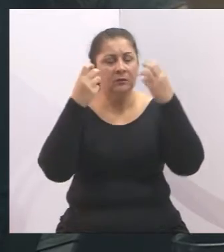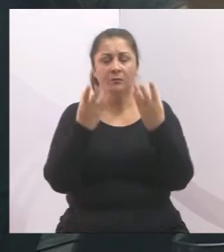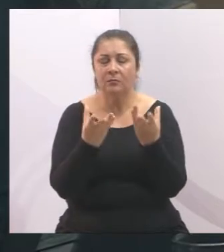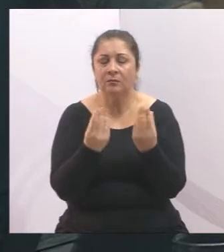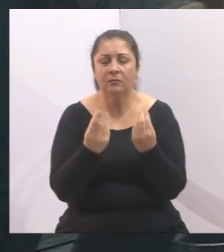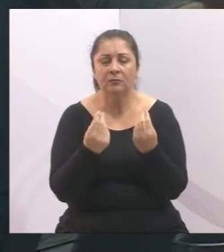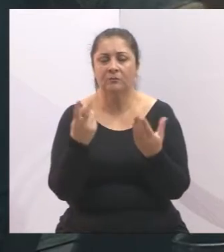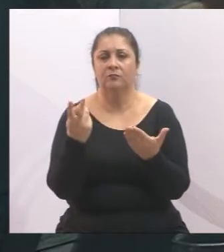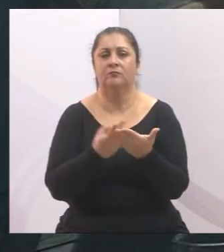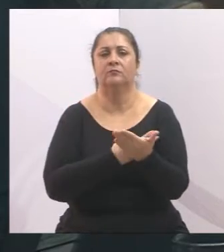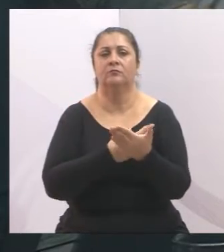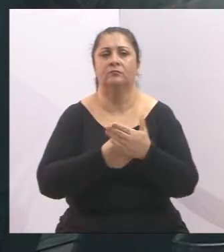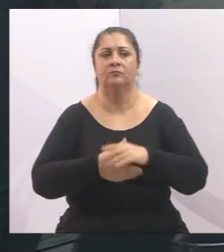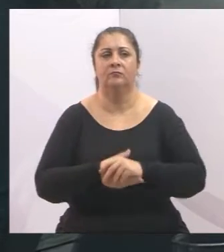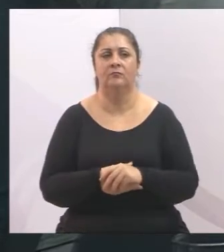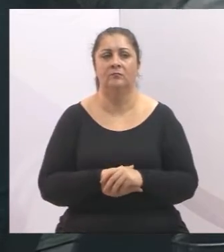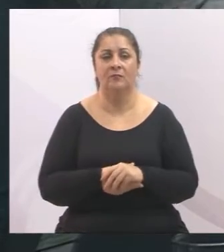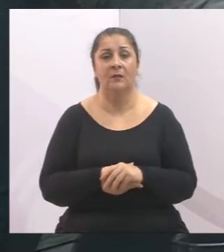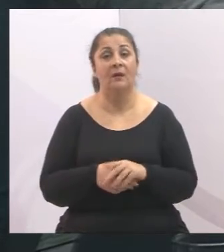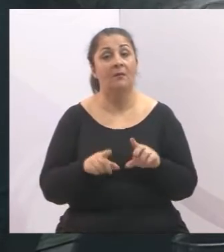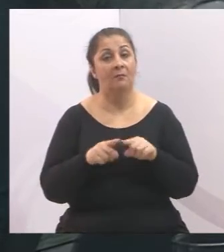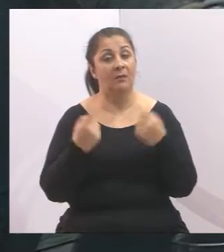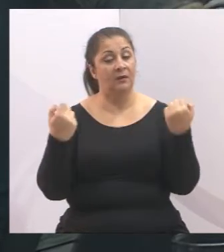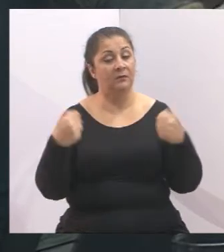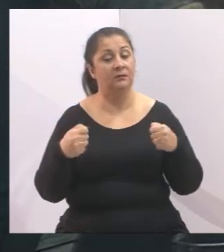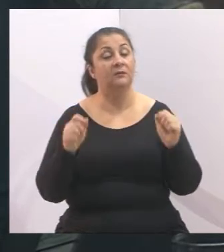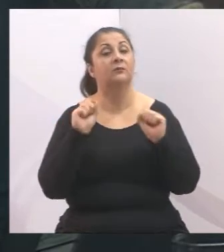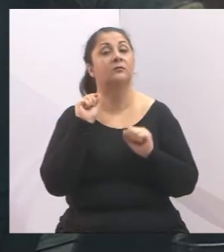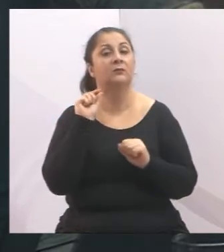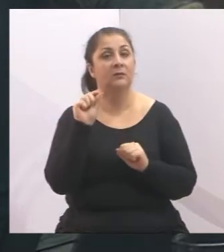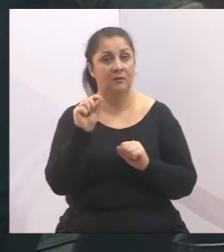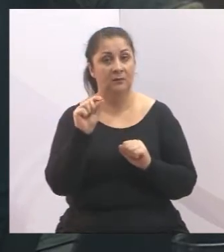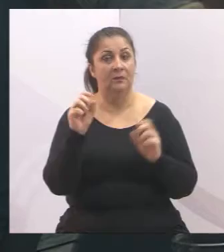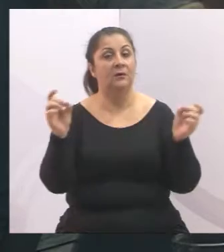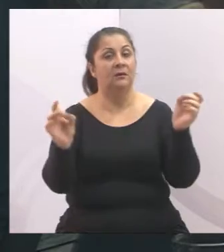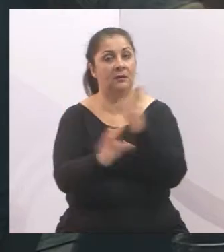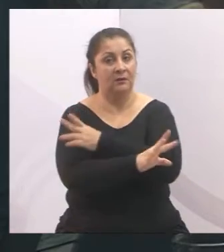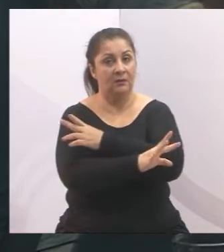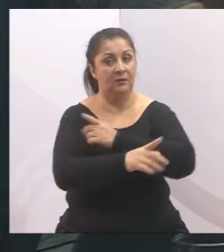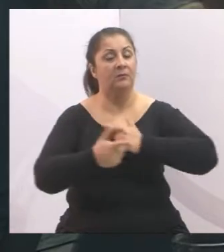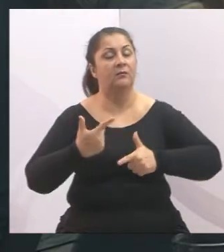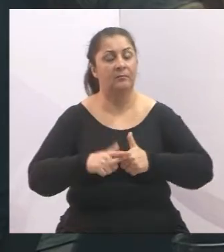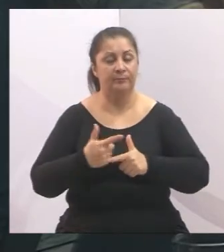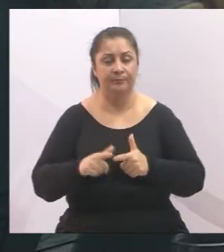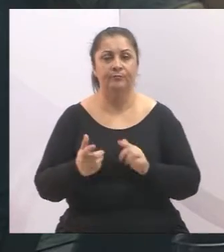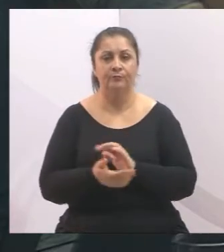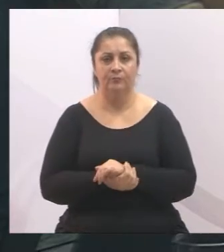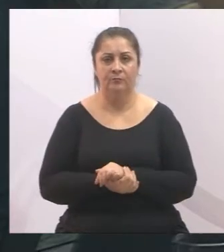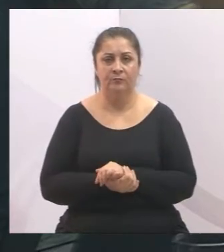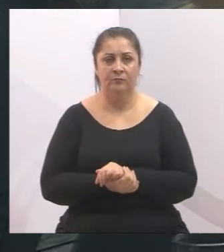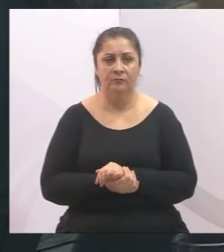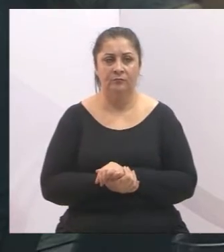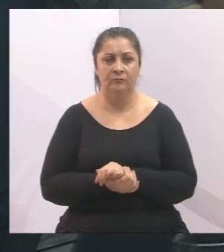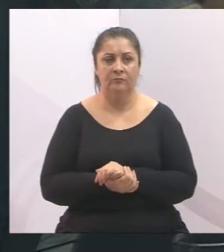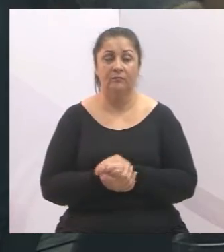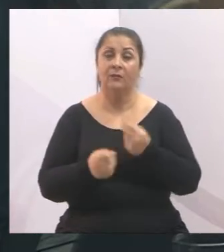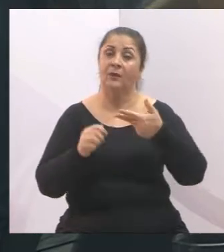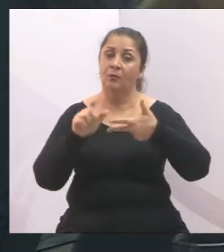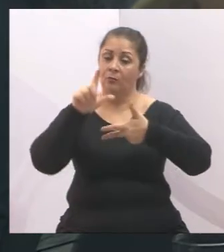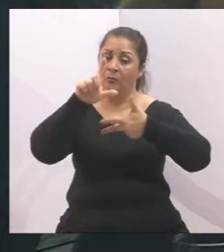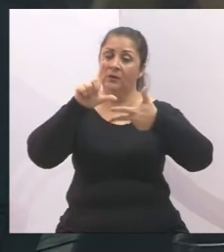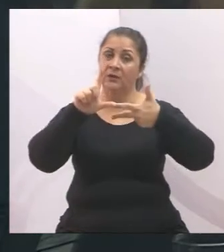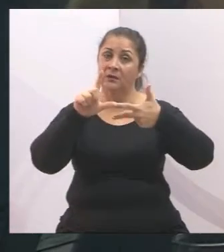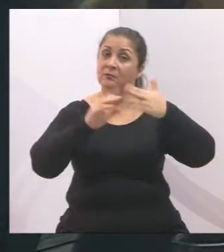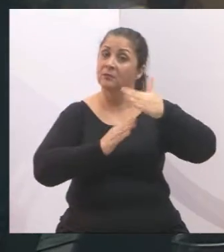mas constatar uma coisa e resolver a outra. E o Poder Legislativo também tem os seus limites. Então,